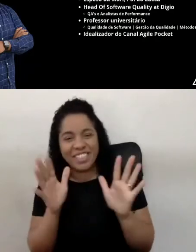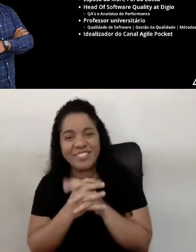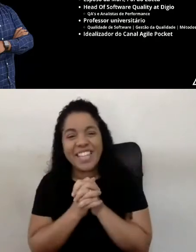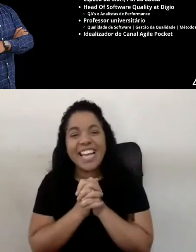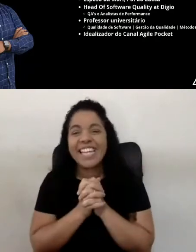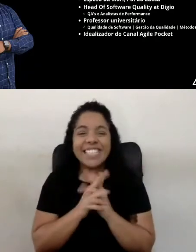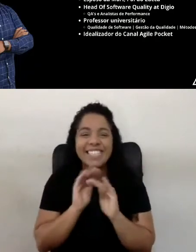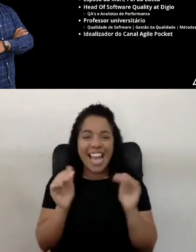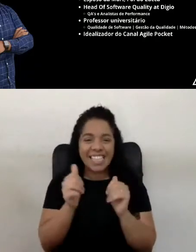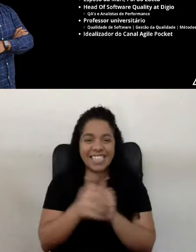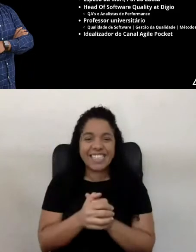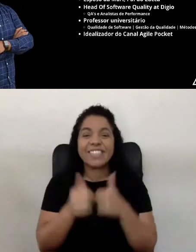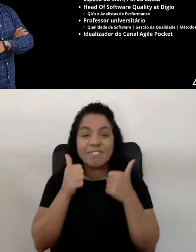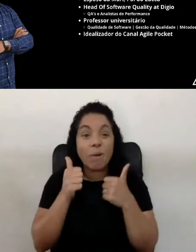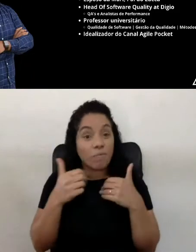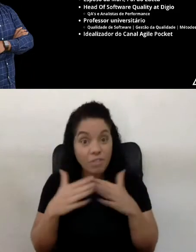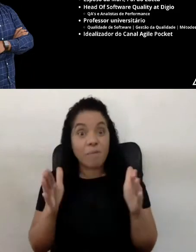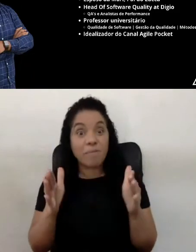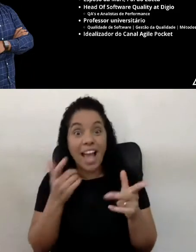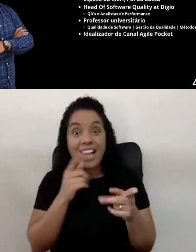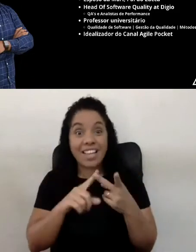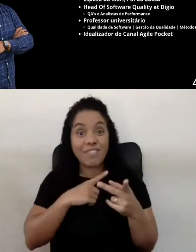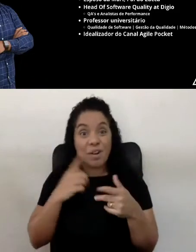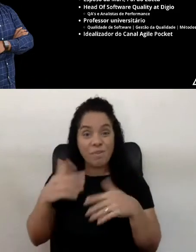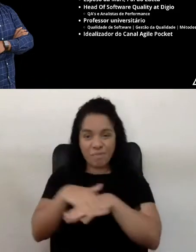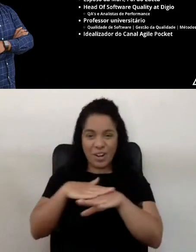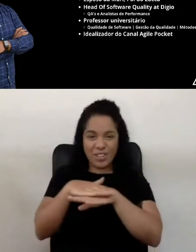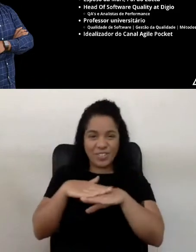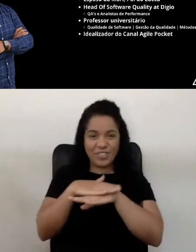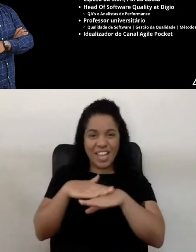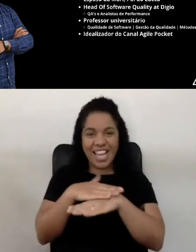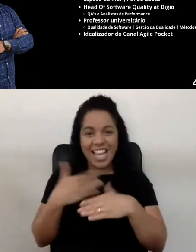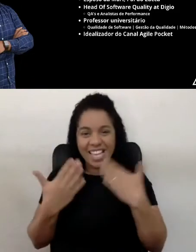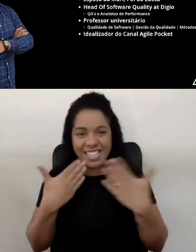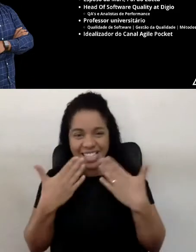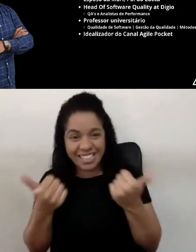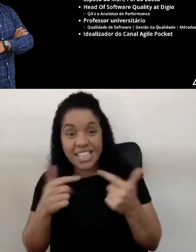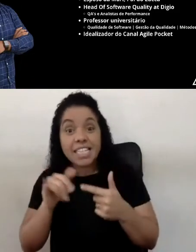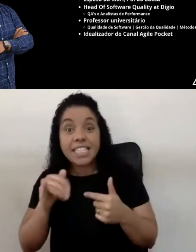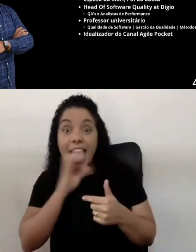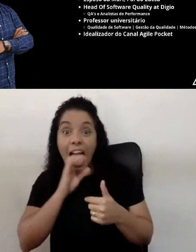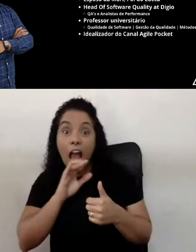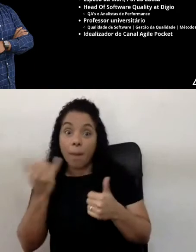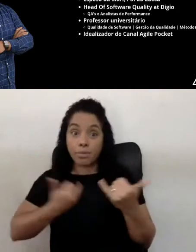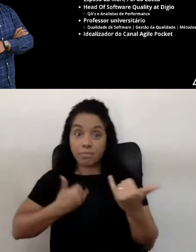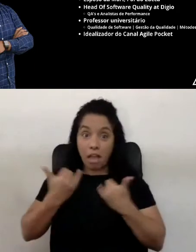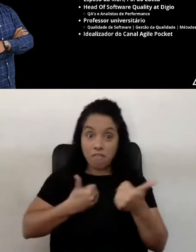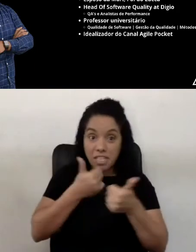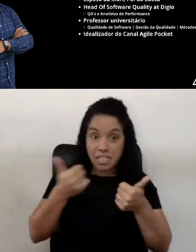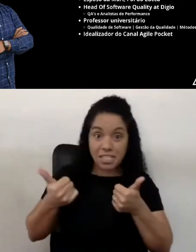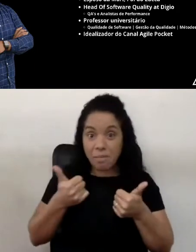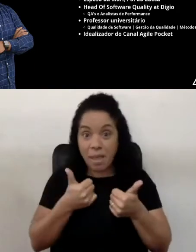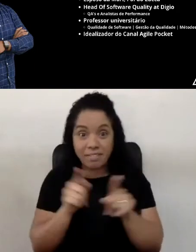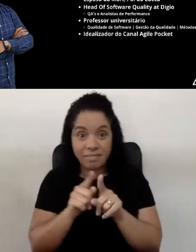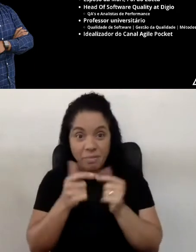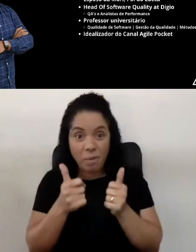E é isso. Então, vamos lá, né, vamos para a nossa conversa. E se estiver muito rápido também, vocês vão me avisando